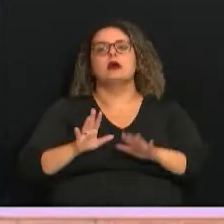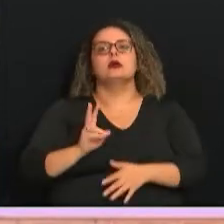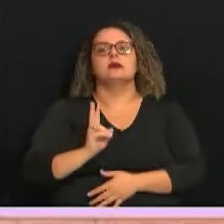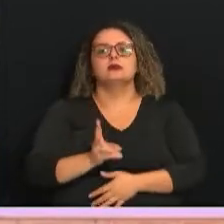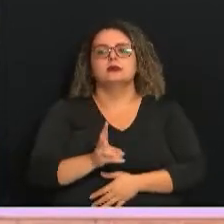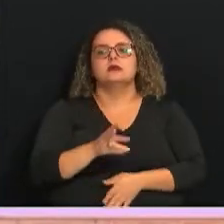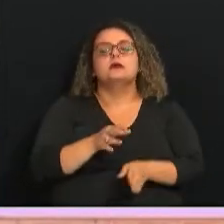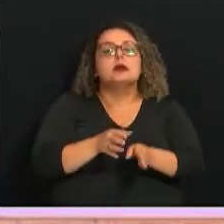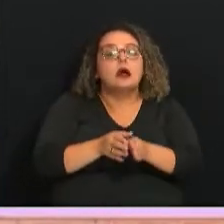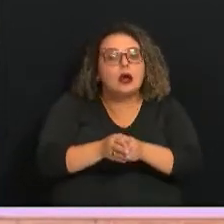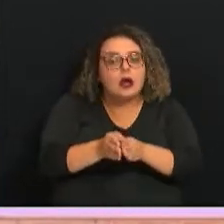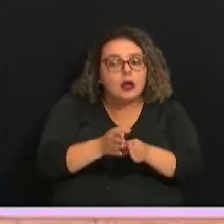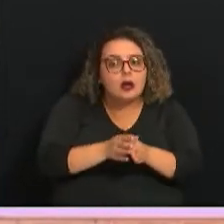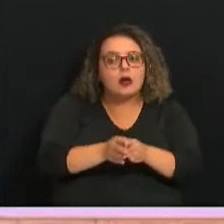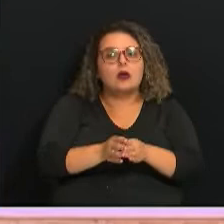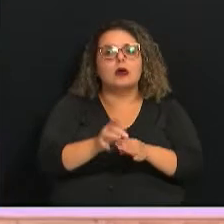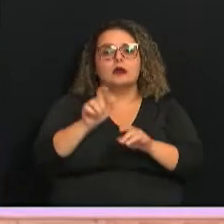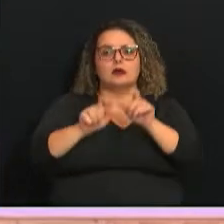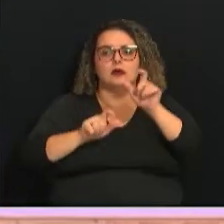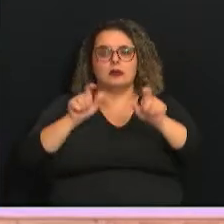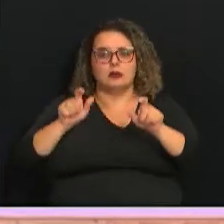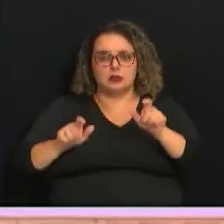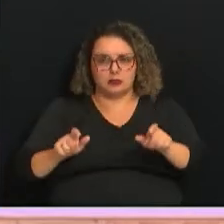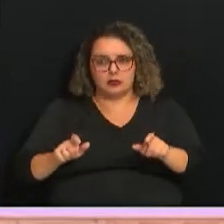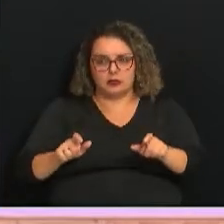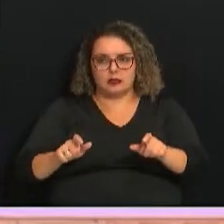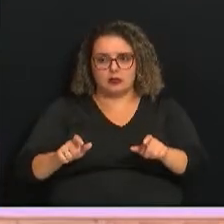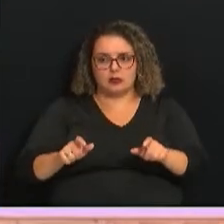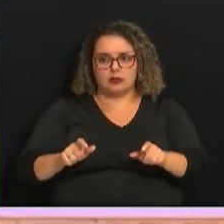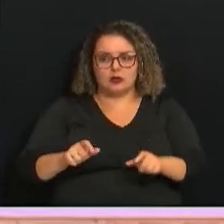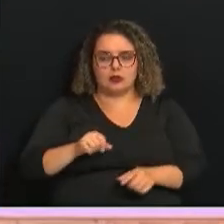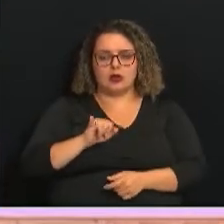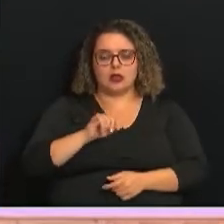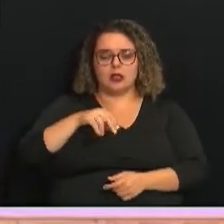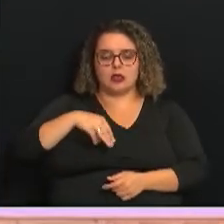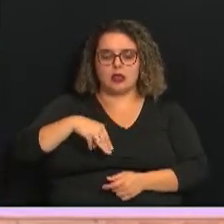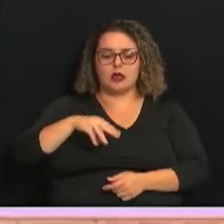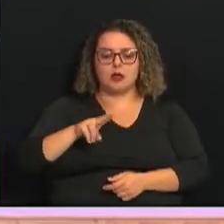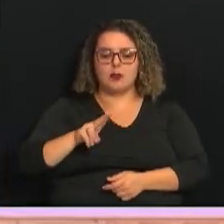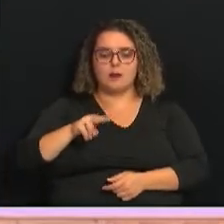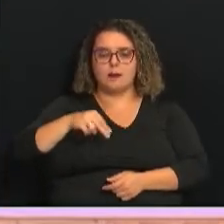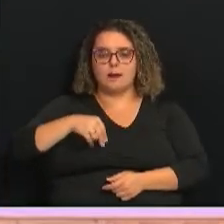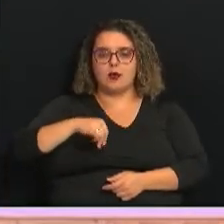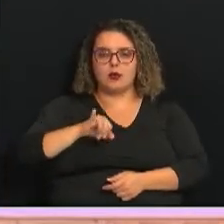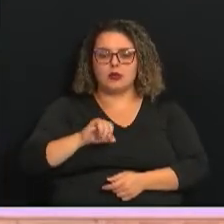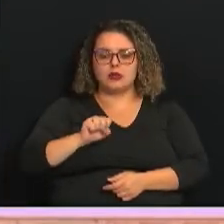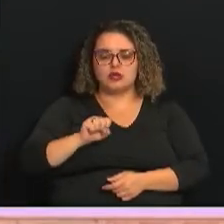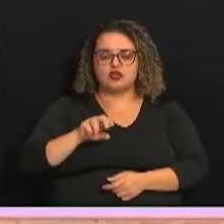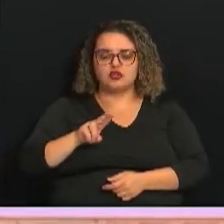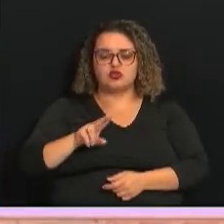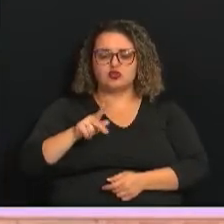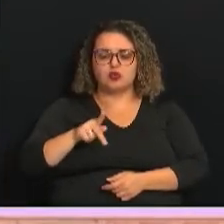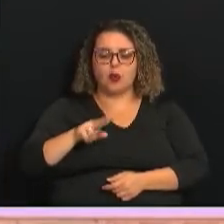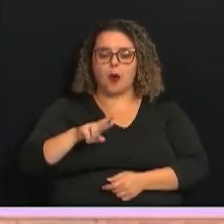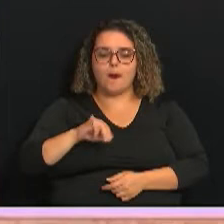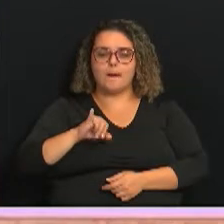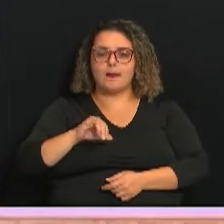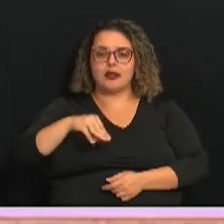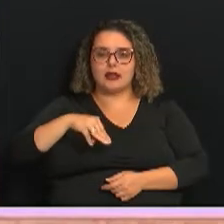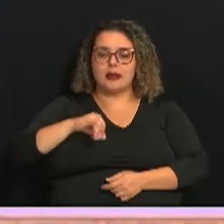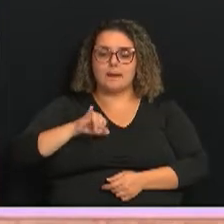recomenda que pessoas que são imunossuprimidas, idosos, sempre que possível,